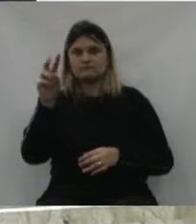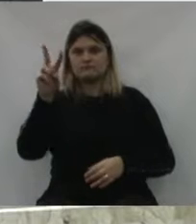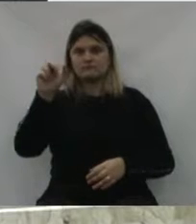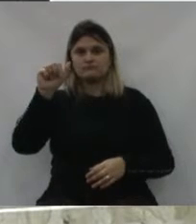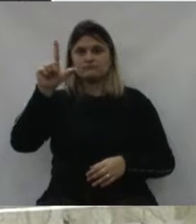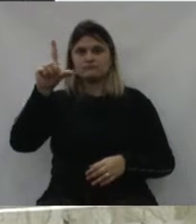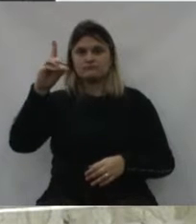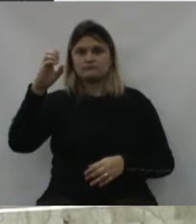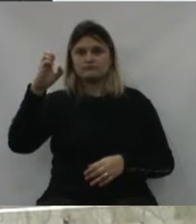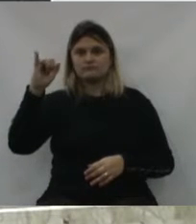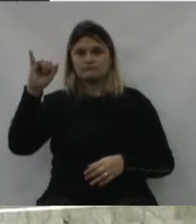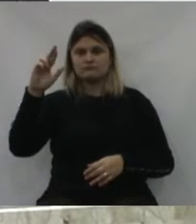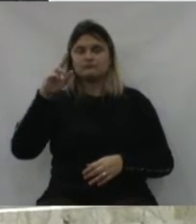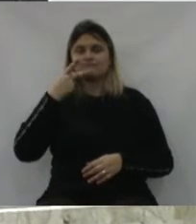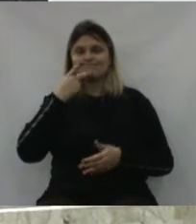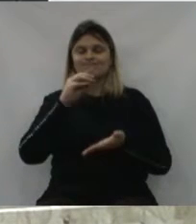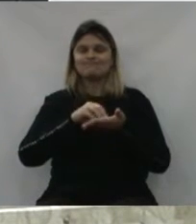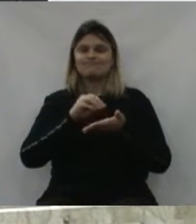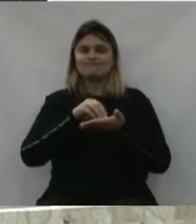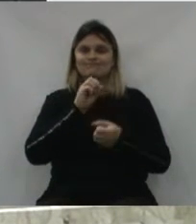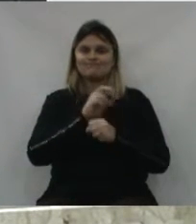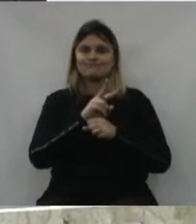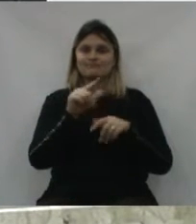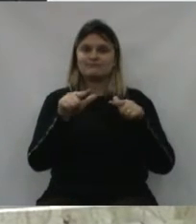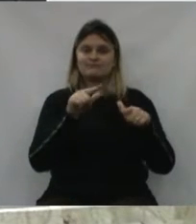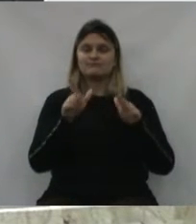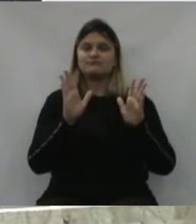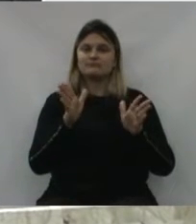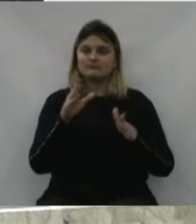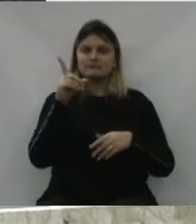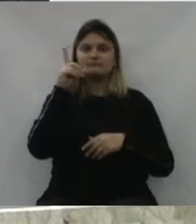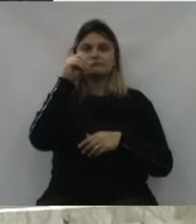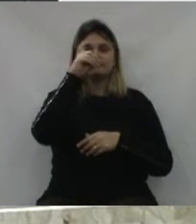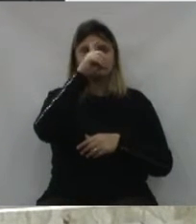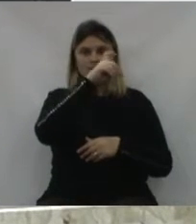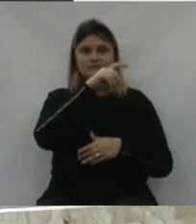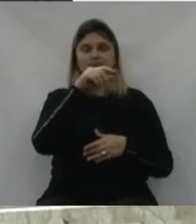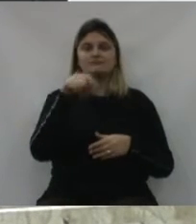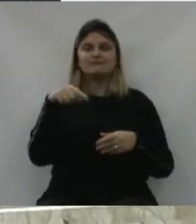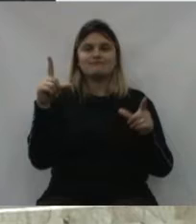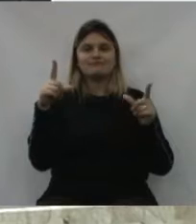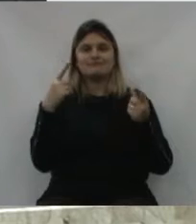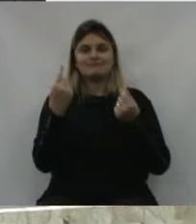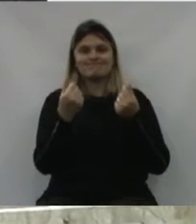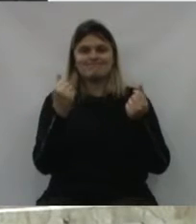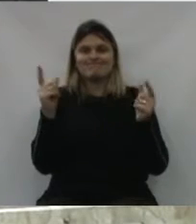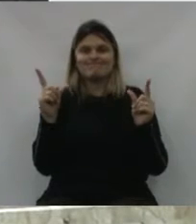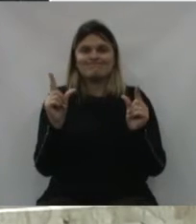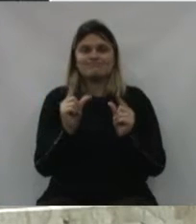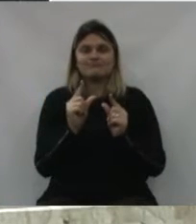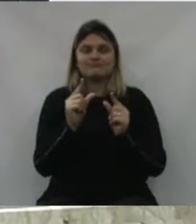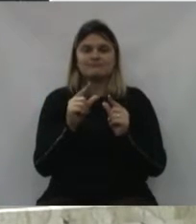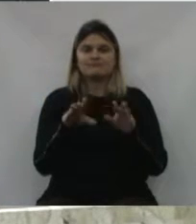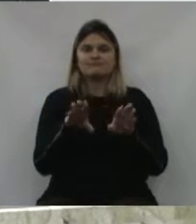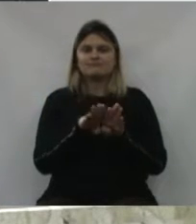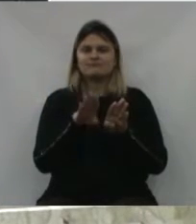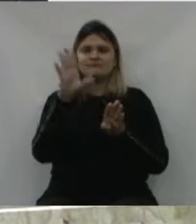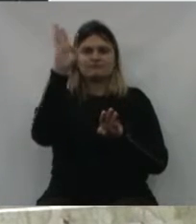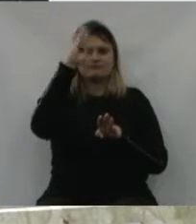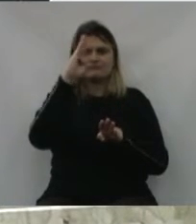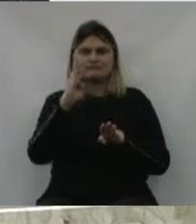Waldir Sir falou também da falta de empregabilidade. Infelizmente, estamos enfrentando um momento da nossa economia,